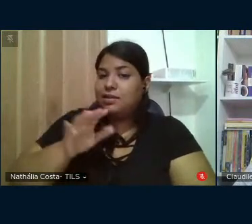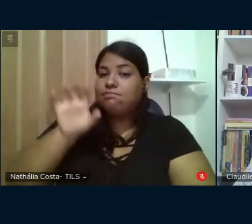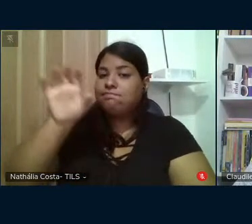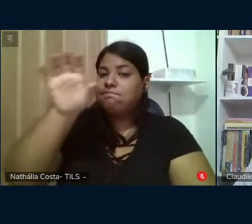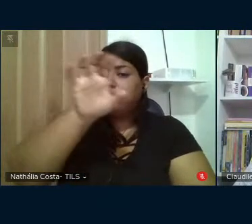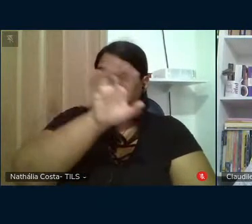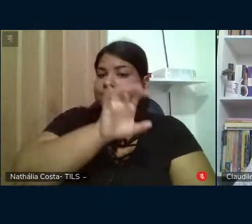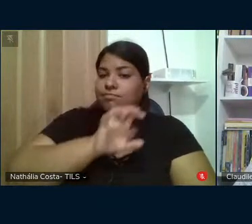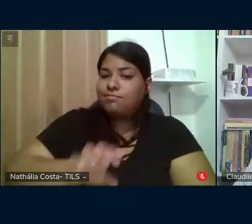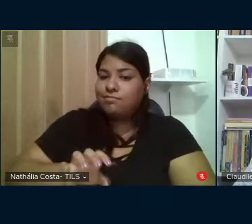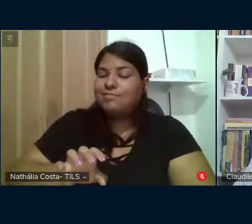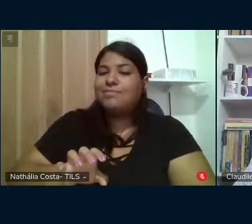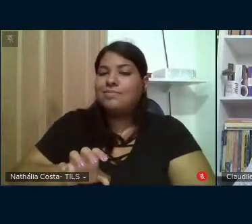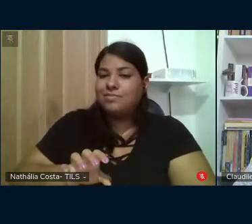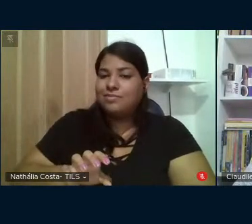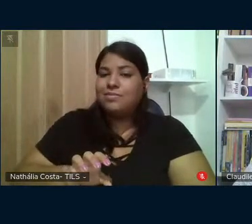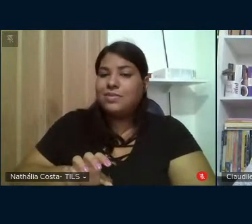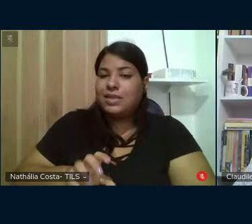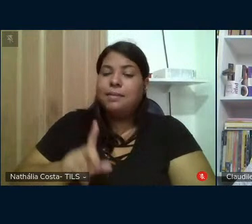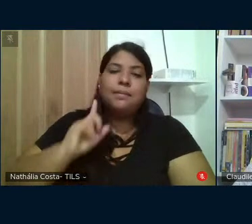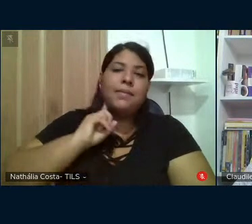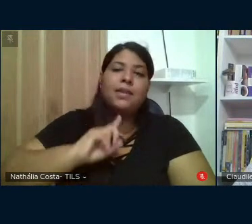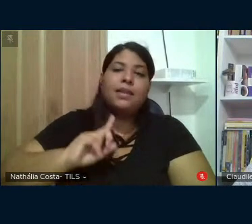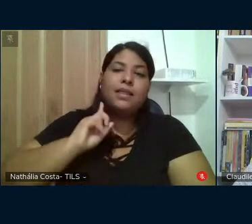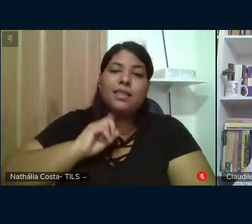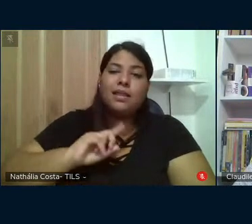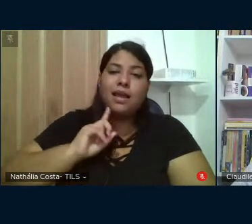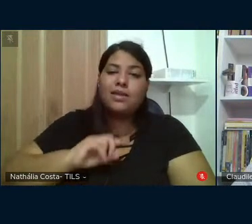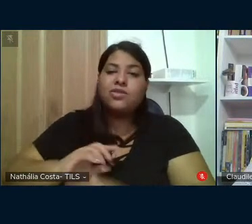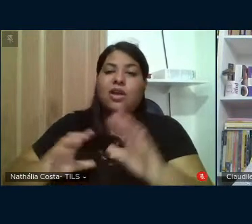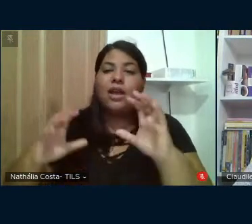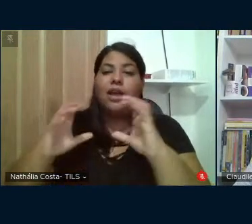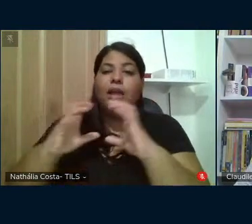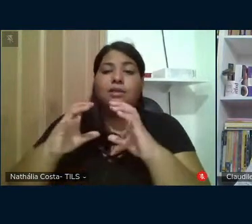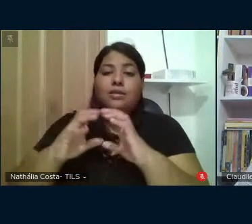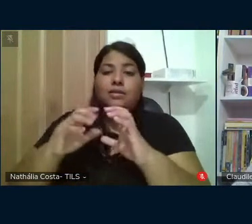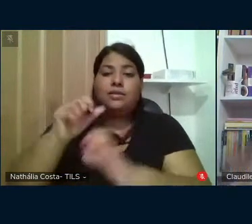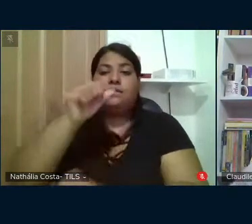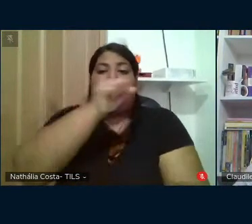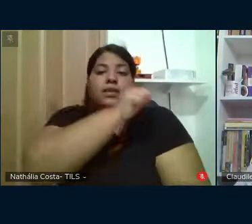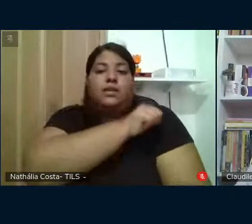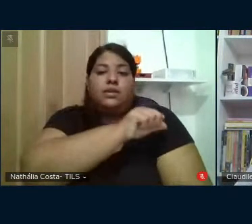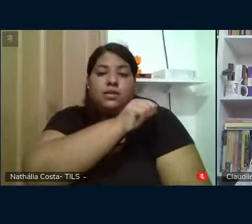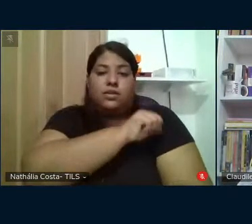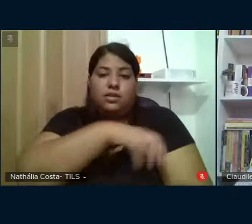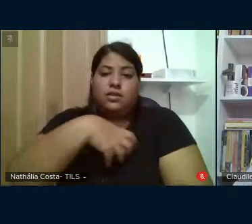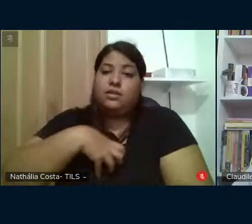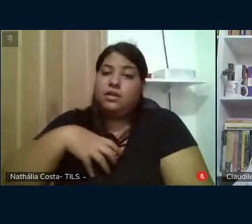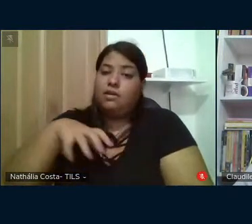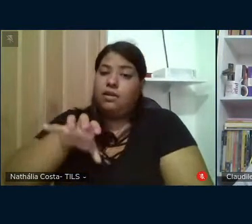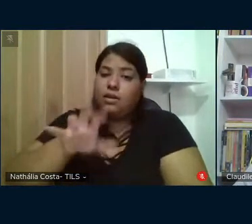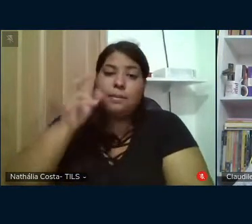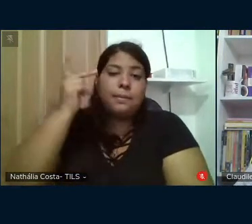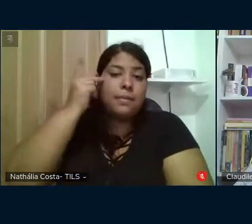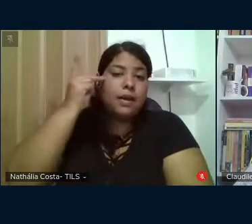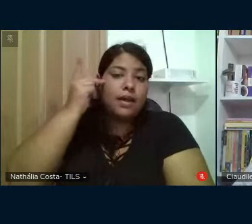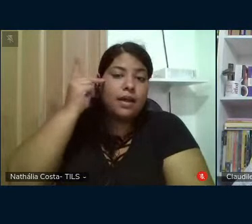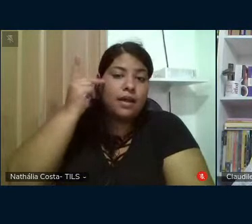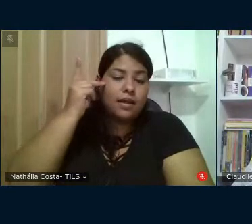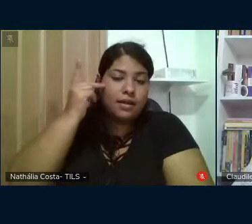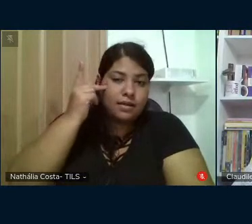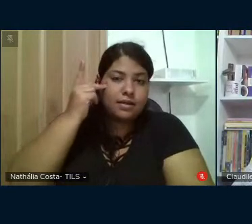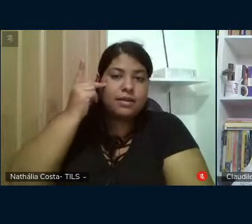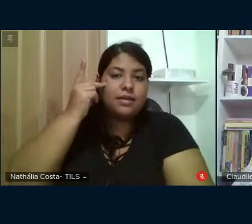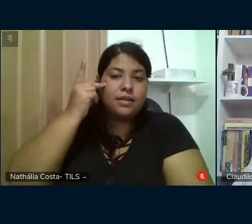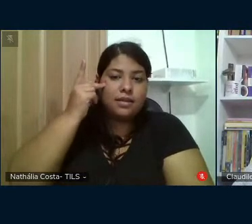metropolitanas de Belo Horizonte, Minas Gerais, Recife, Rio de Janeiro, Salvador, Bahia, São Paulo, Porto Alegre, Rio